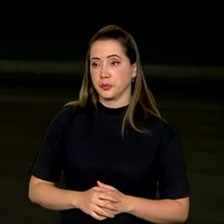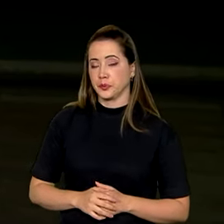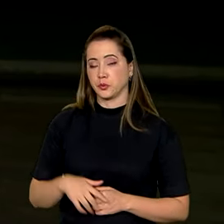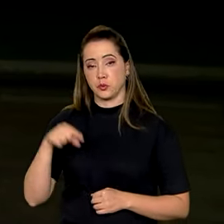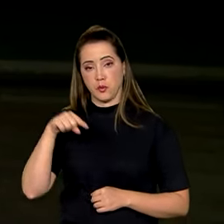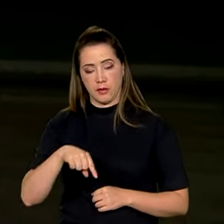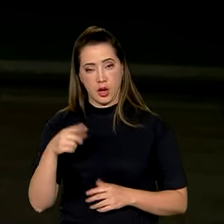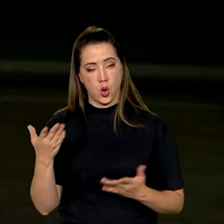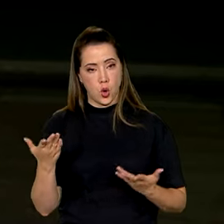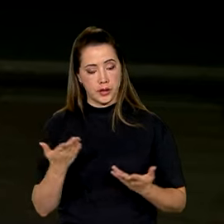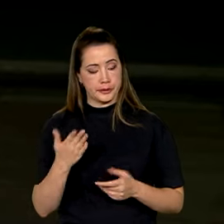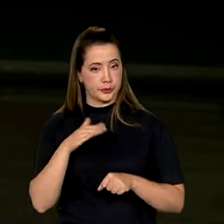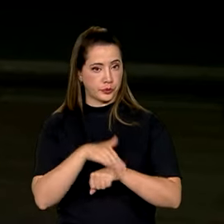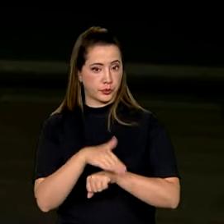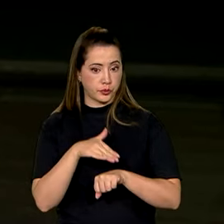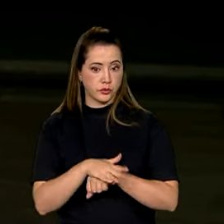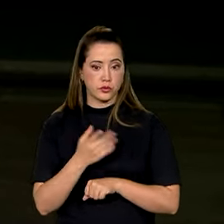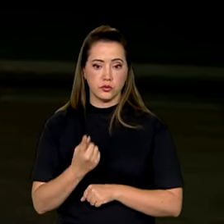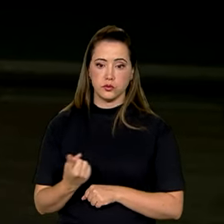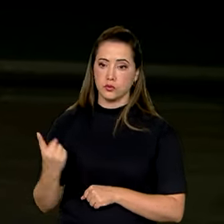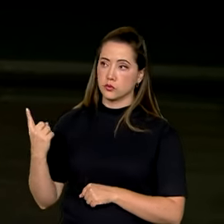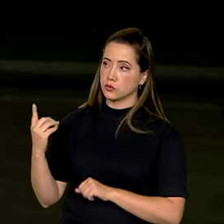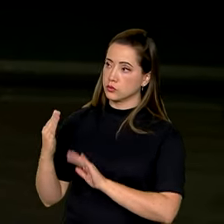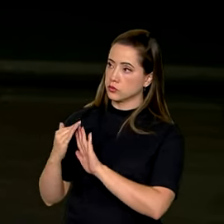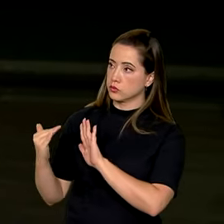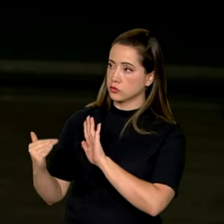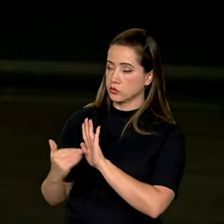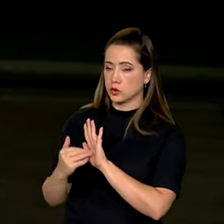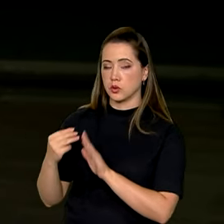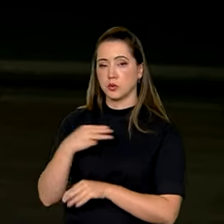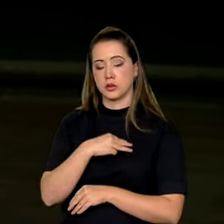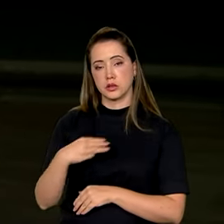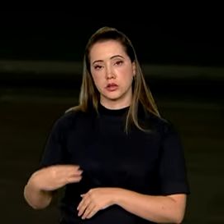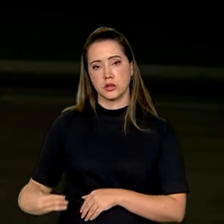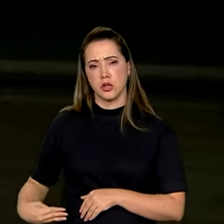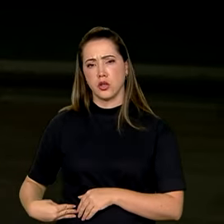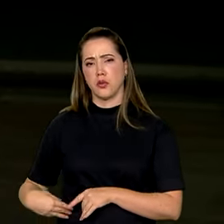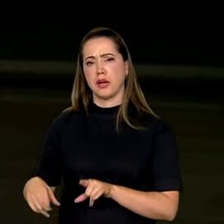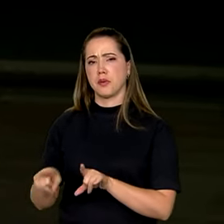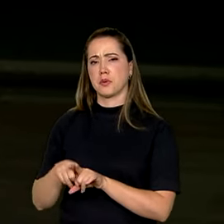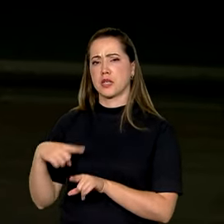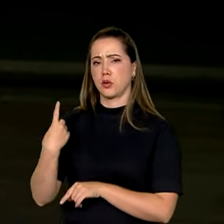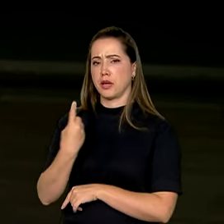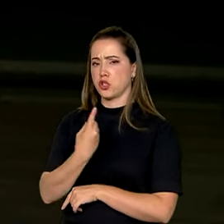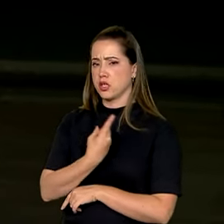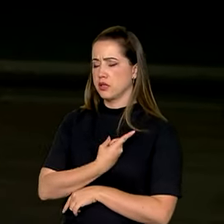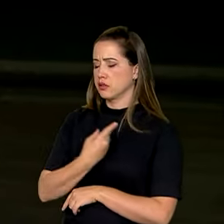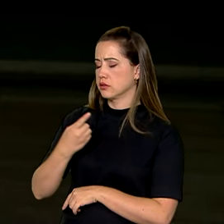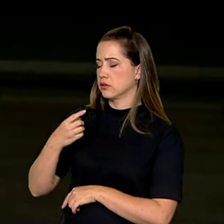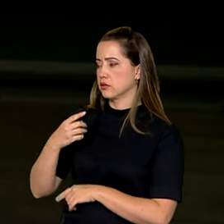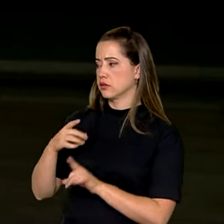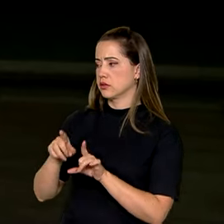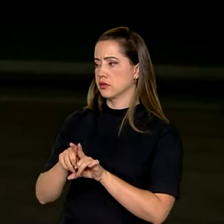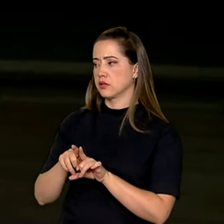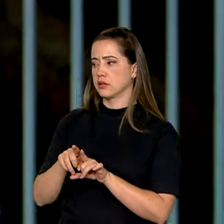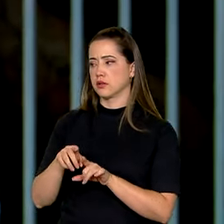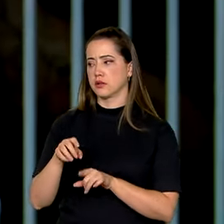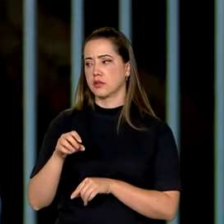ministro das Relações Institucionais, Alexandre Padilha, deu mais detalhes sobre o assunto. Vamos assistir.